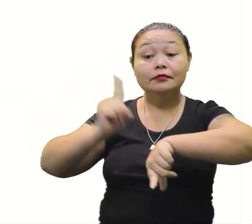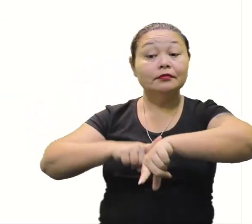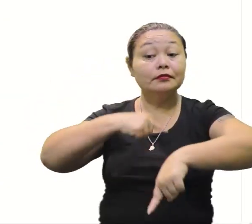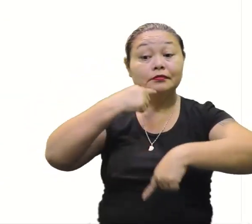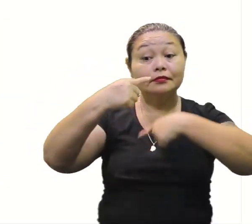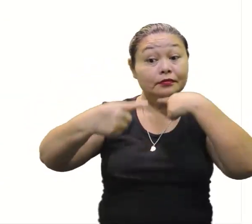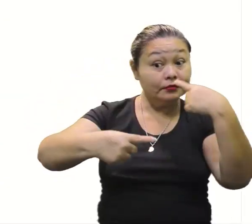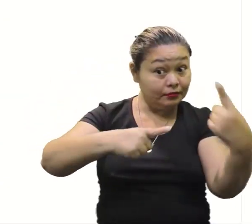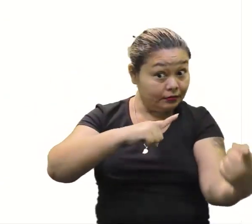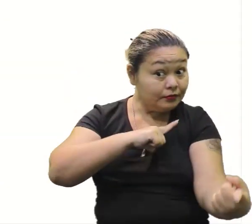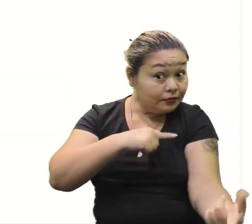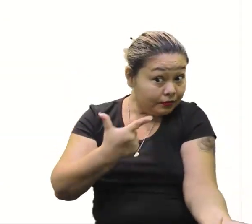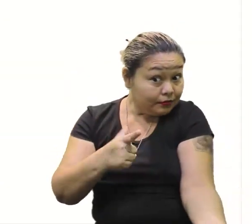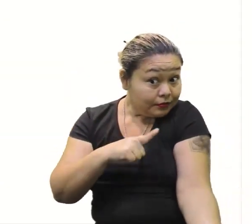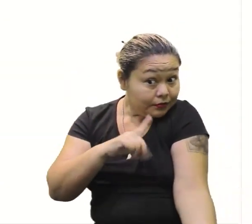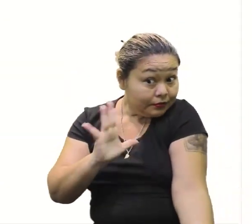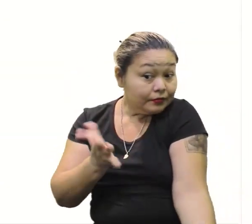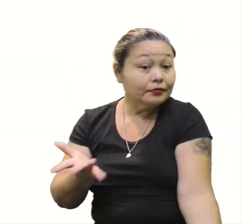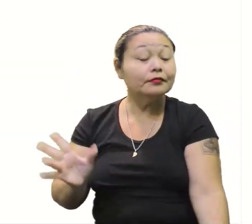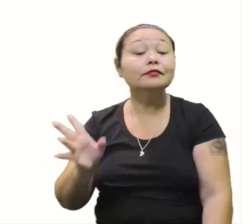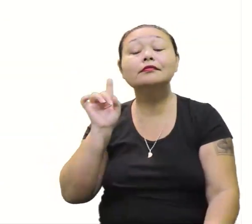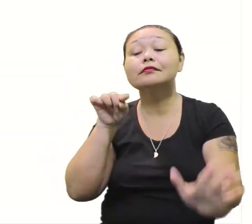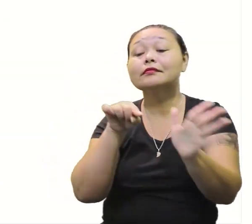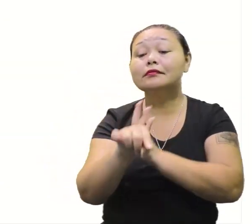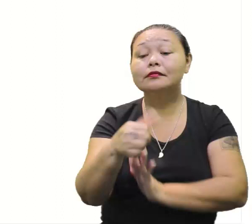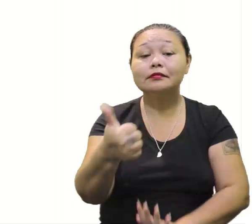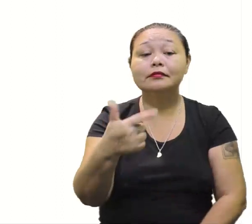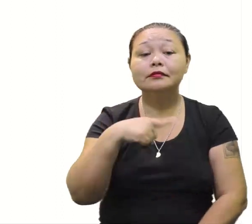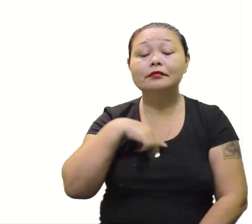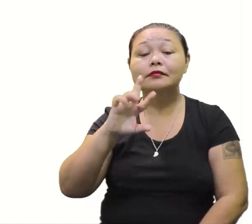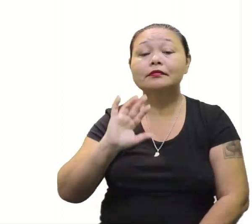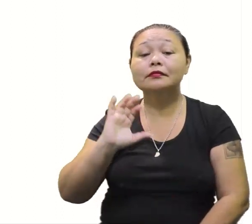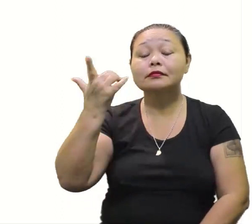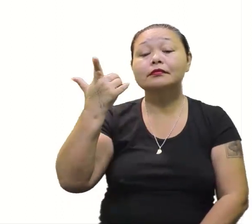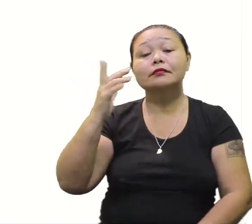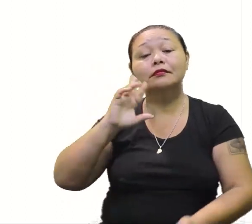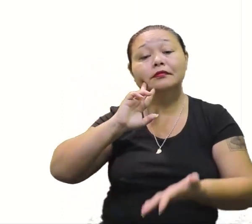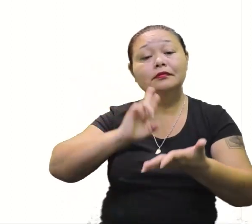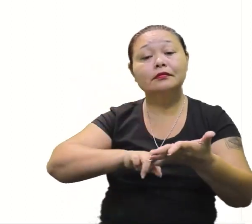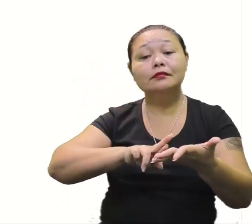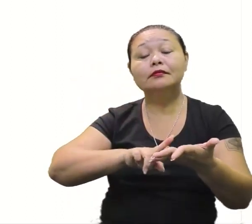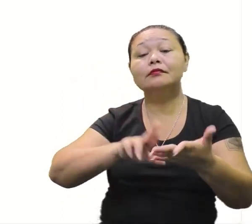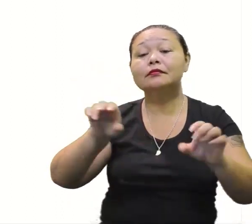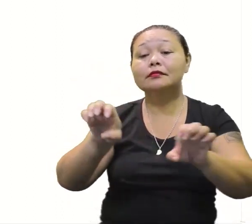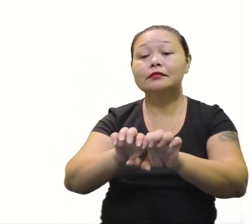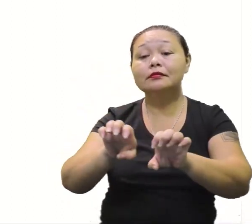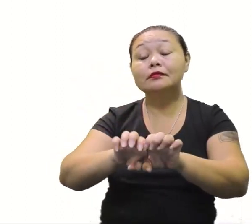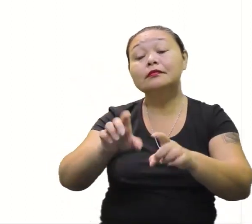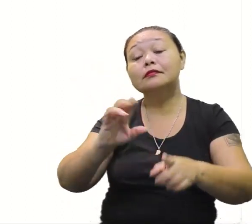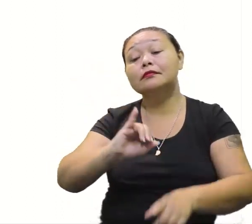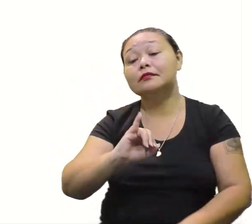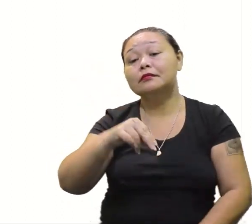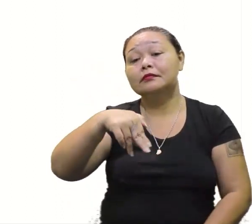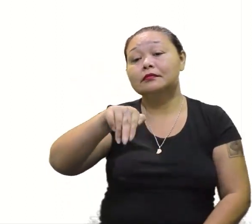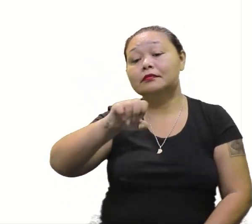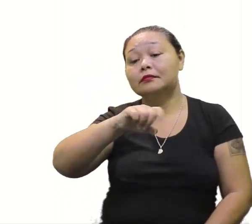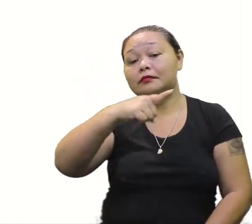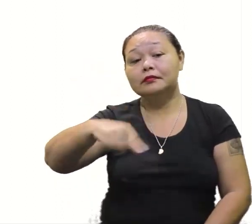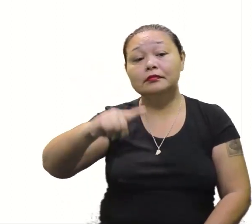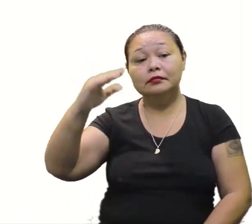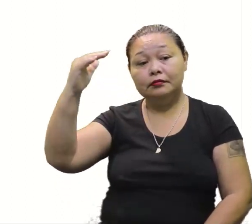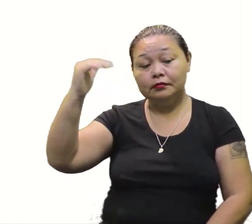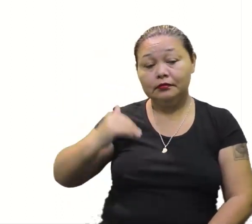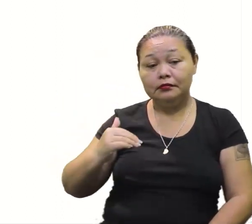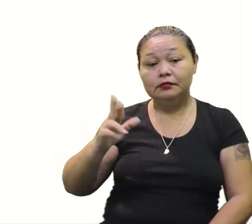dúvidas, se é que elas existem, né? Questão de número um. Resolva as seguintes equações e inequações